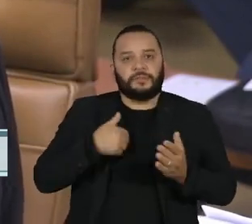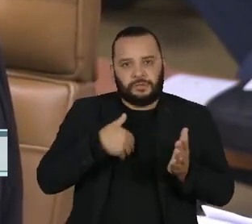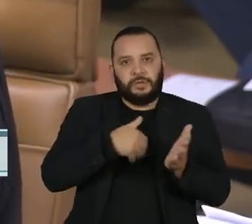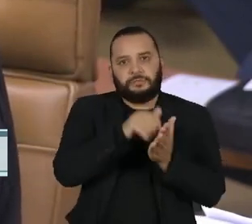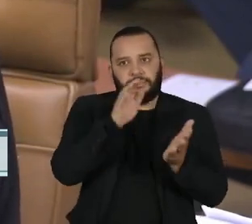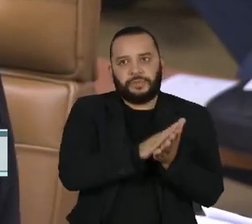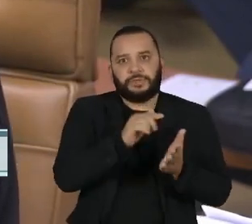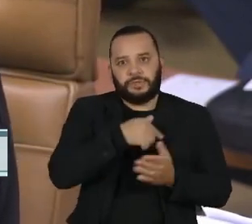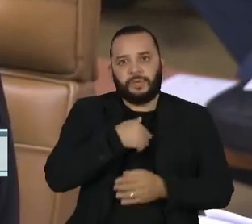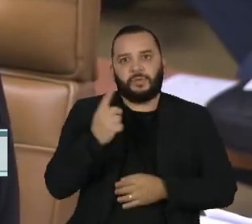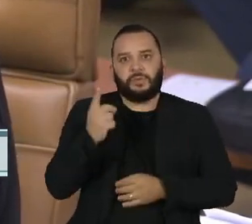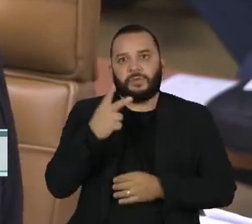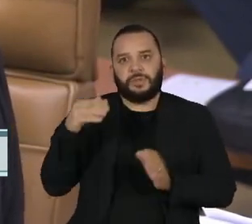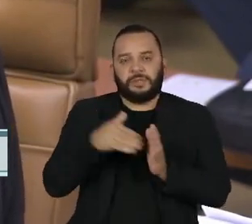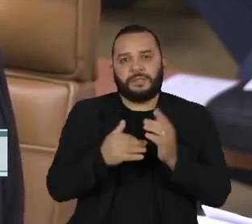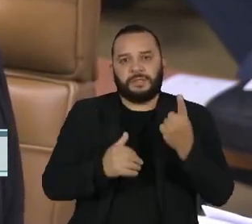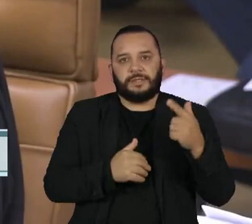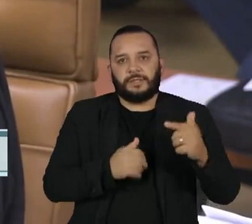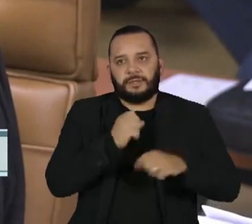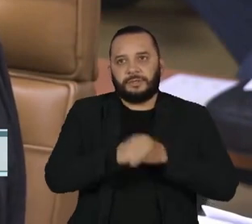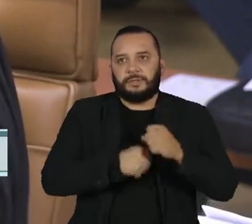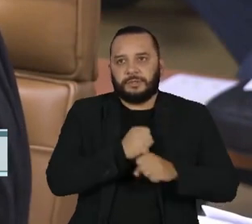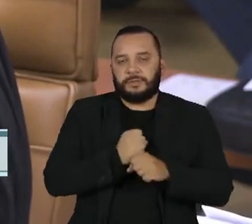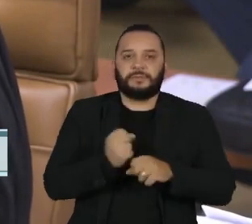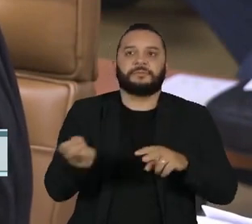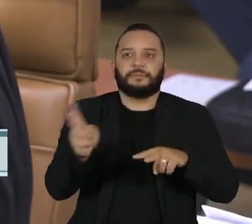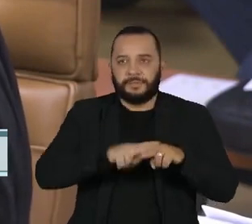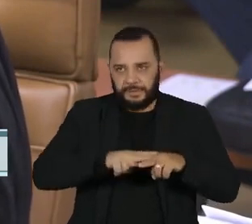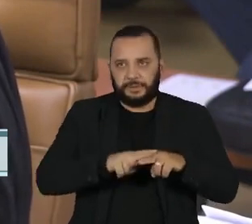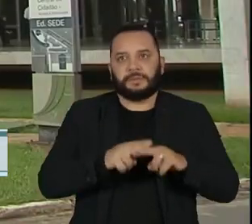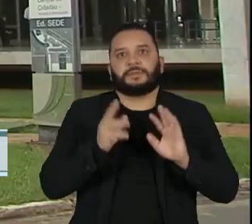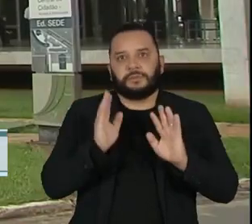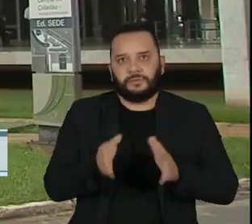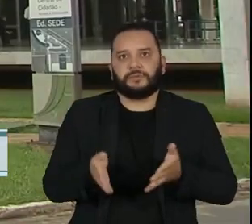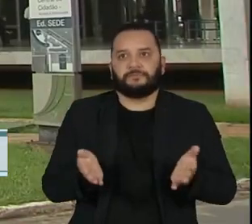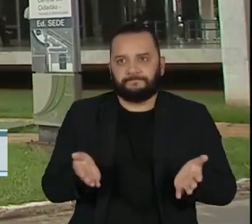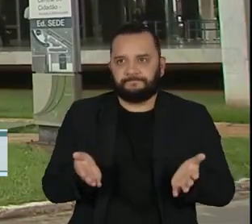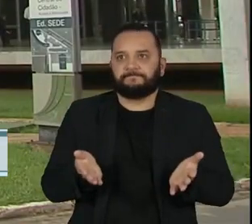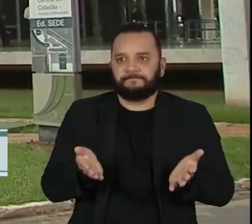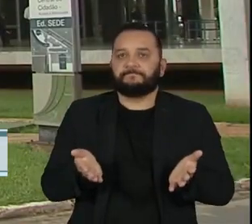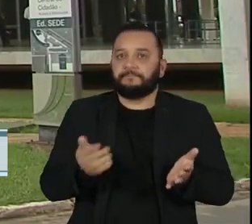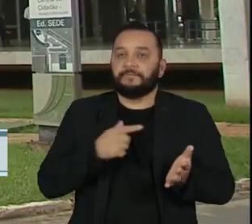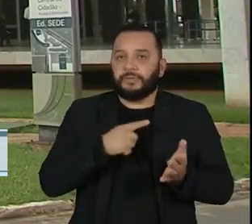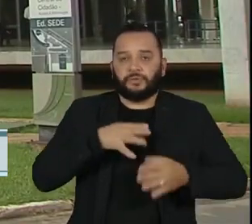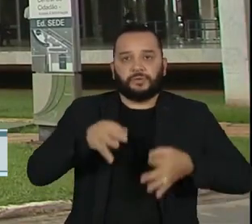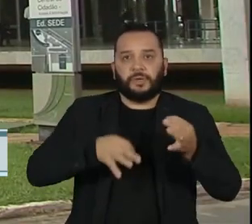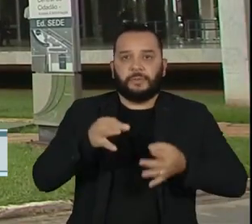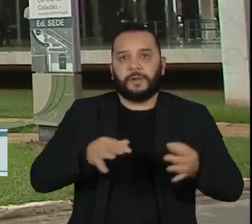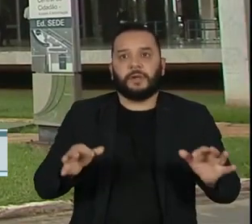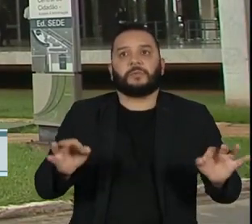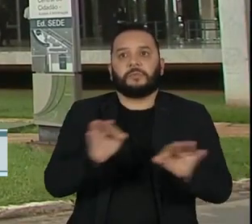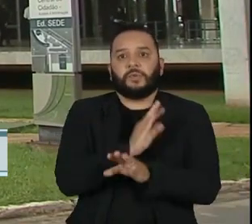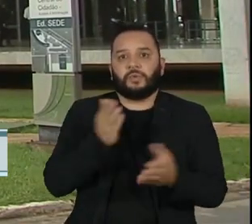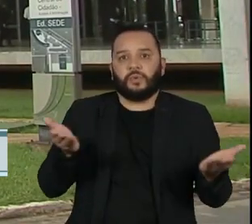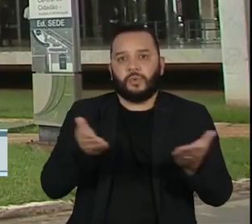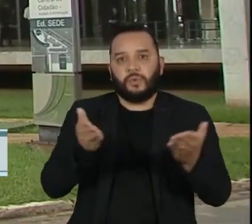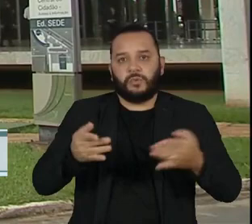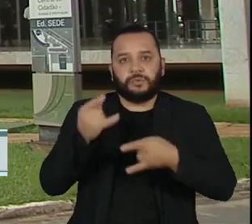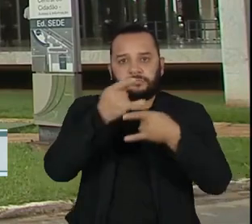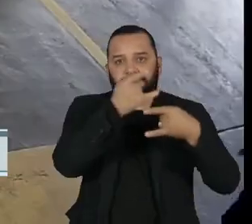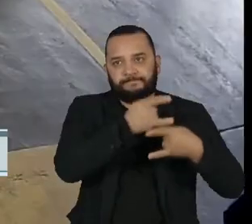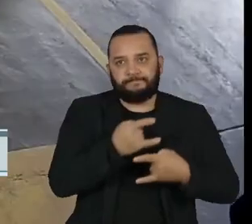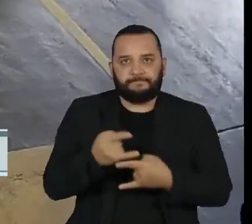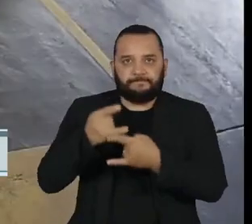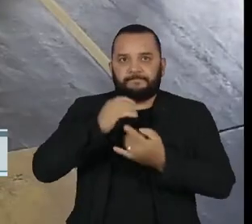entre 12 e 17 anos de prisão em regime fechado. O julgamento será concluído hoje no plenário virtual do